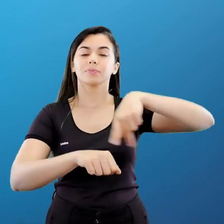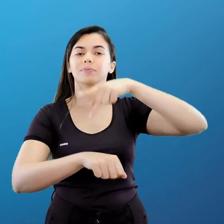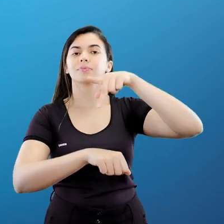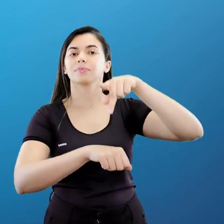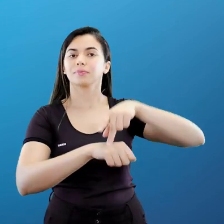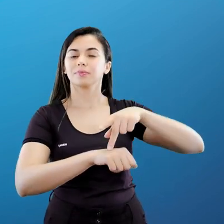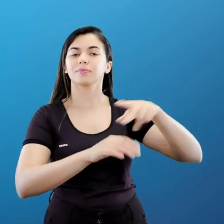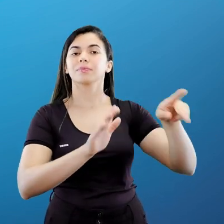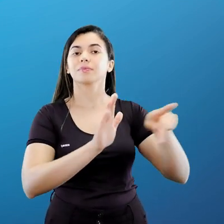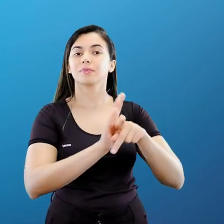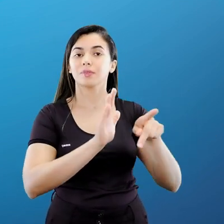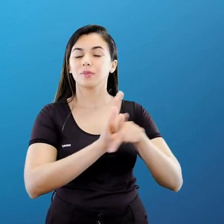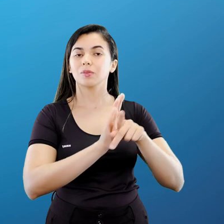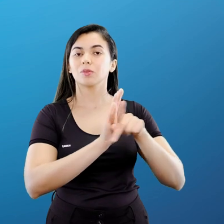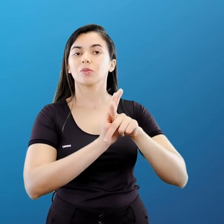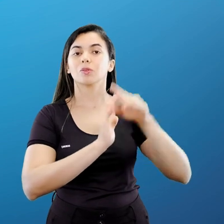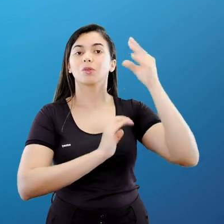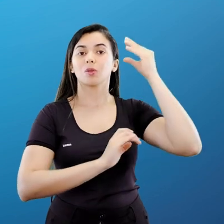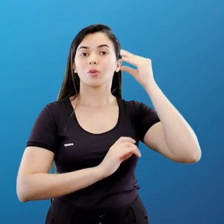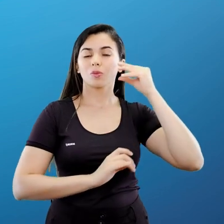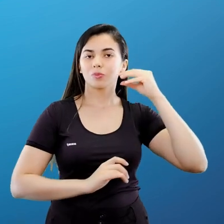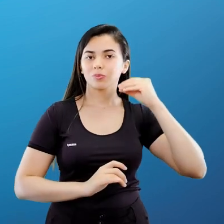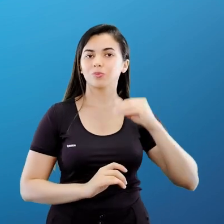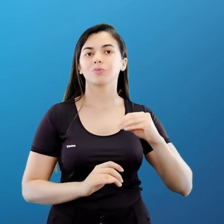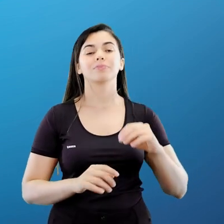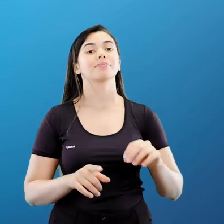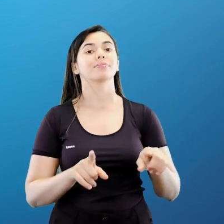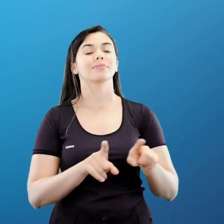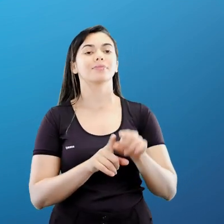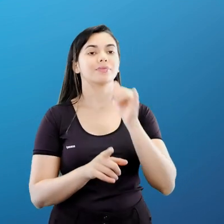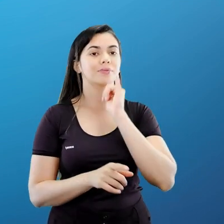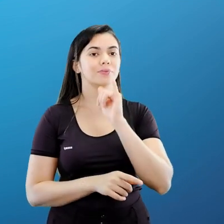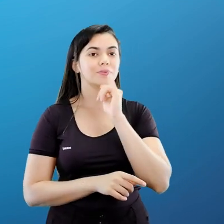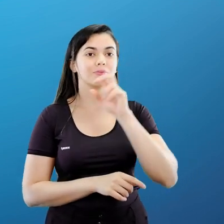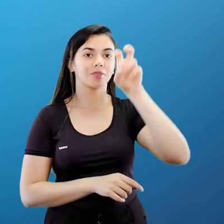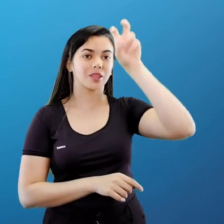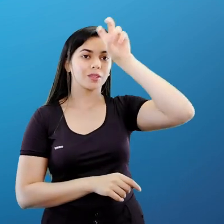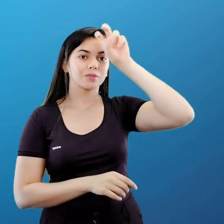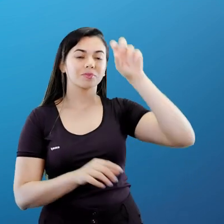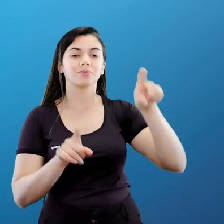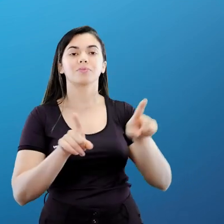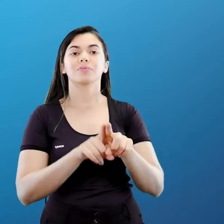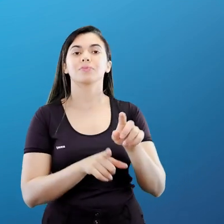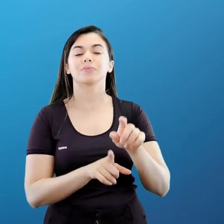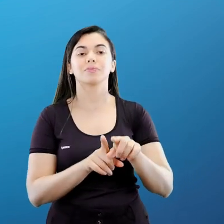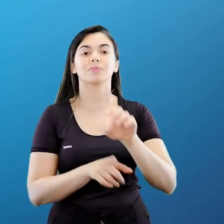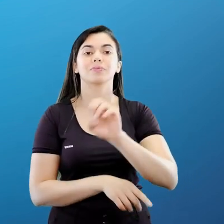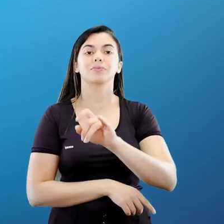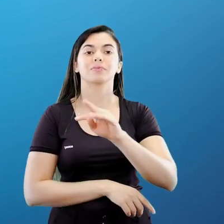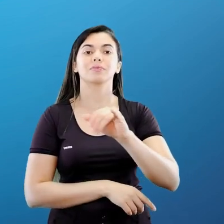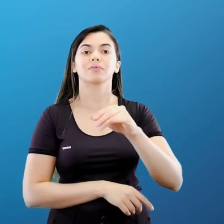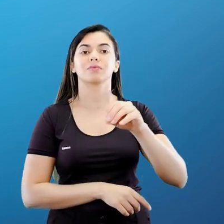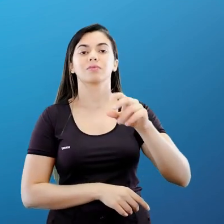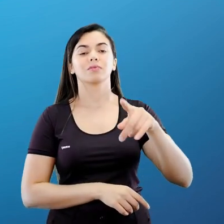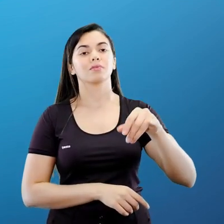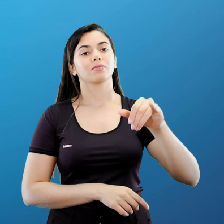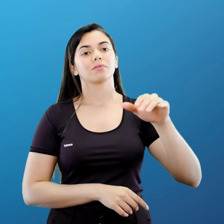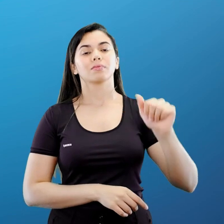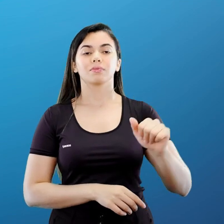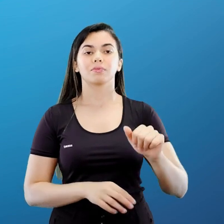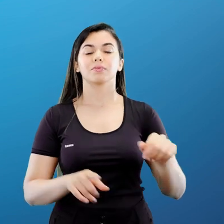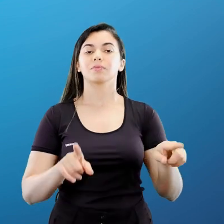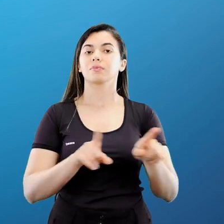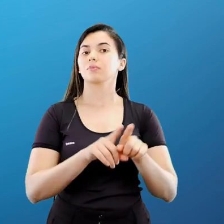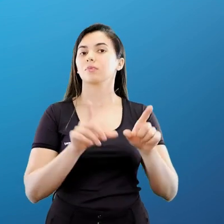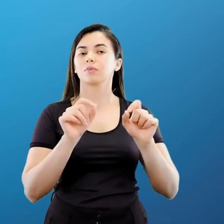entrando. A gente tem, por exemplo, o Egito e a Etiópia, tá? E do Oriente Médio, países aí como os Sauditas,